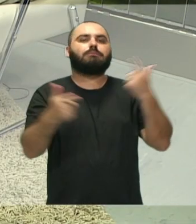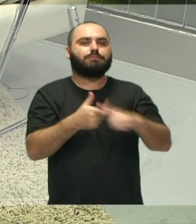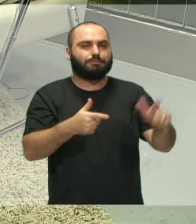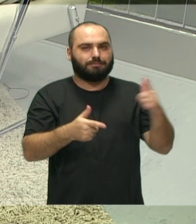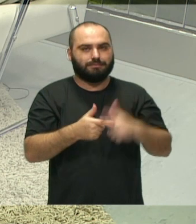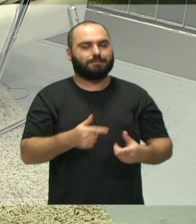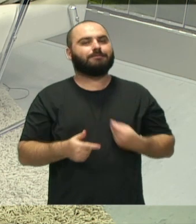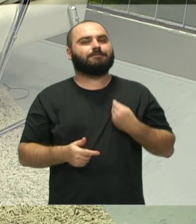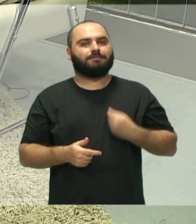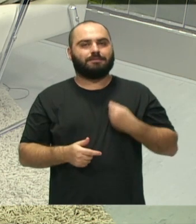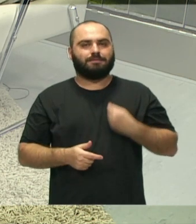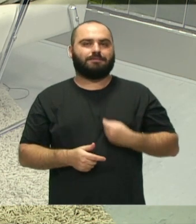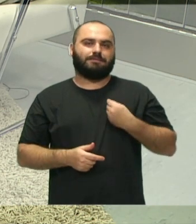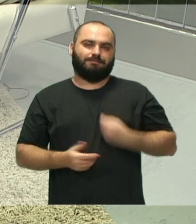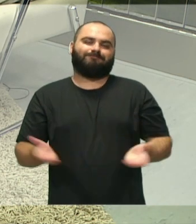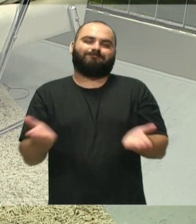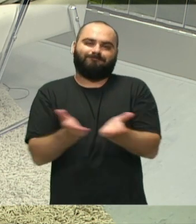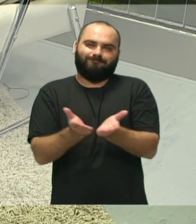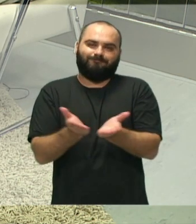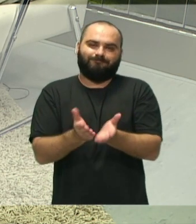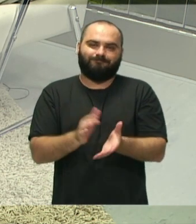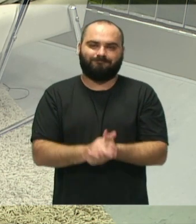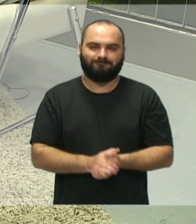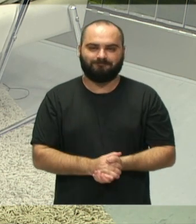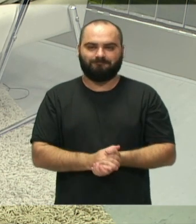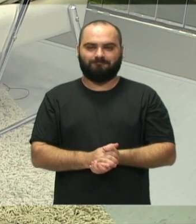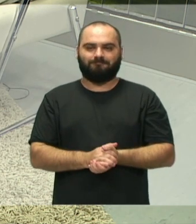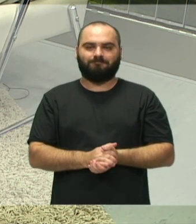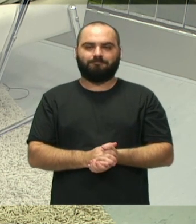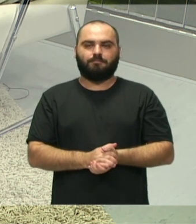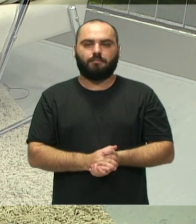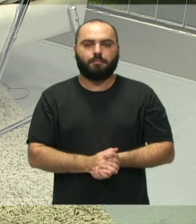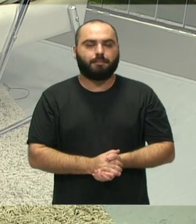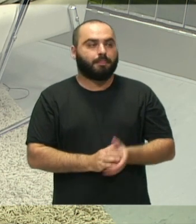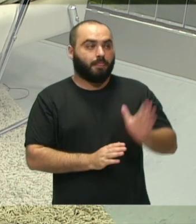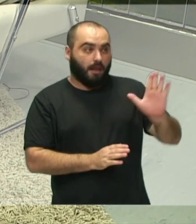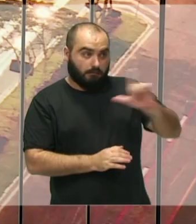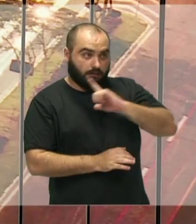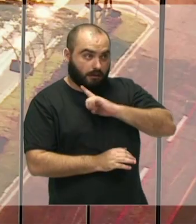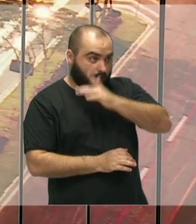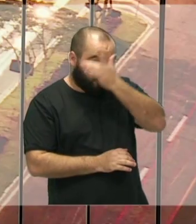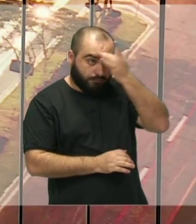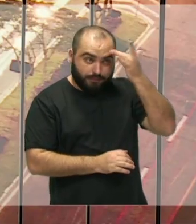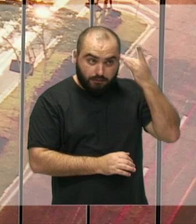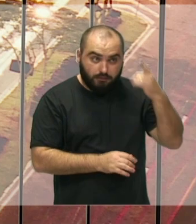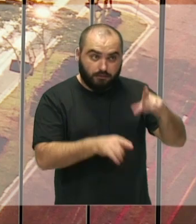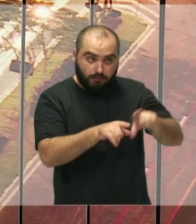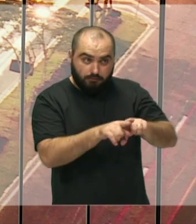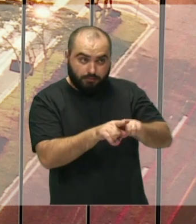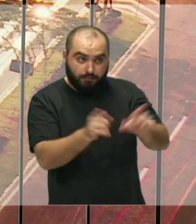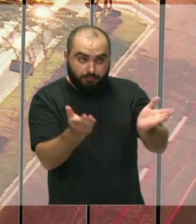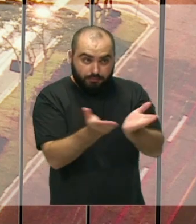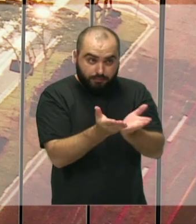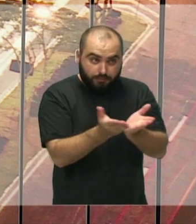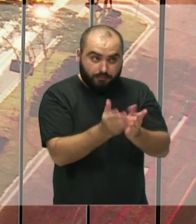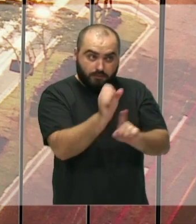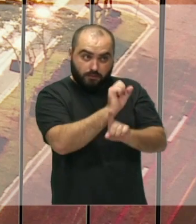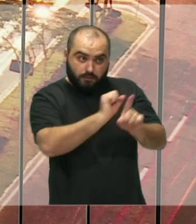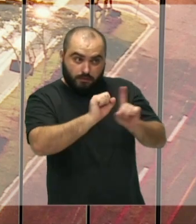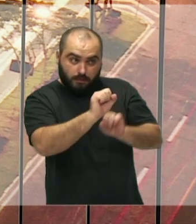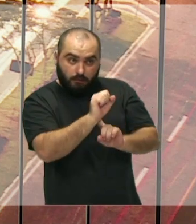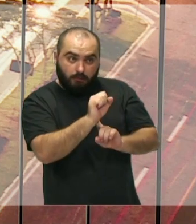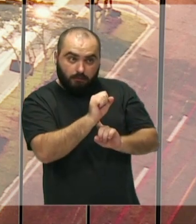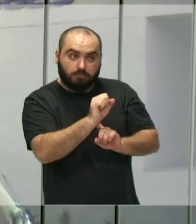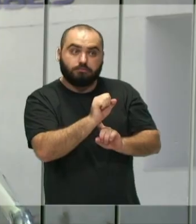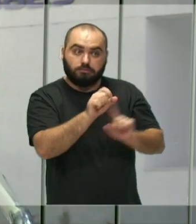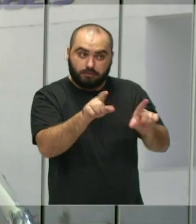vulnerabilidade. Dr. Gaga. Pessoas também em situação de vulnerabilidade social, geralmente